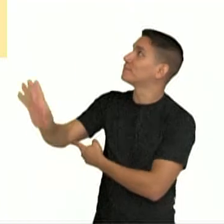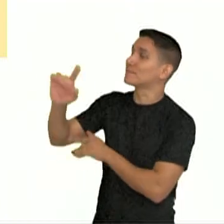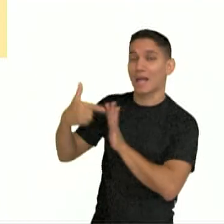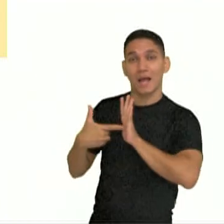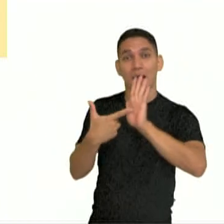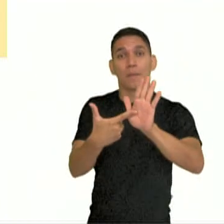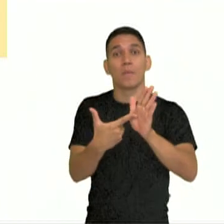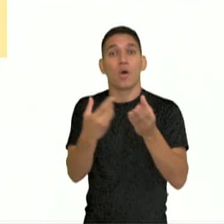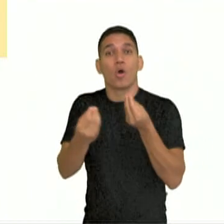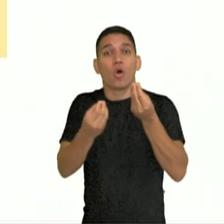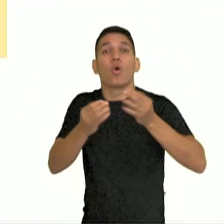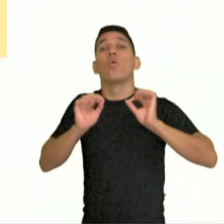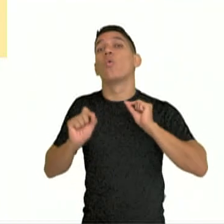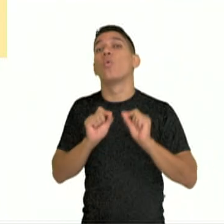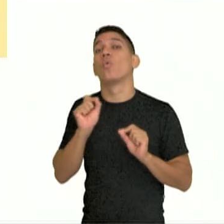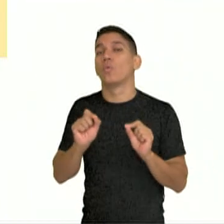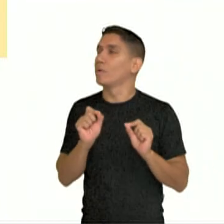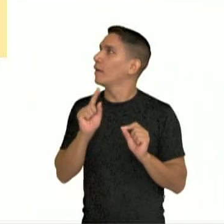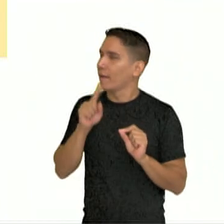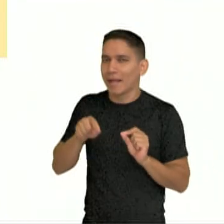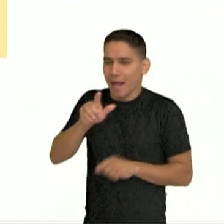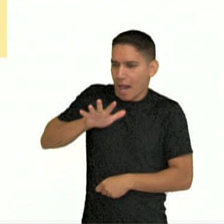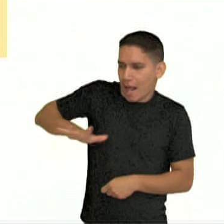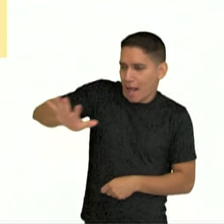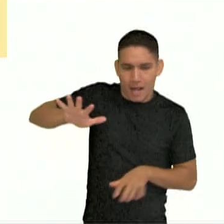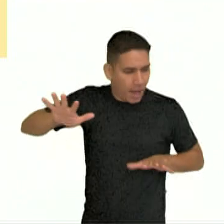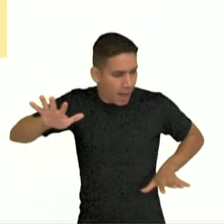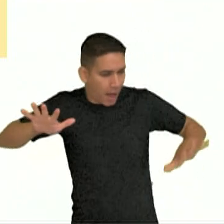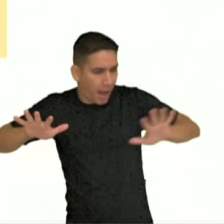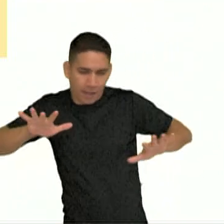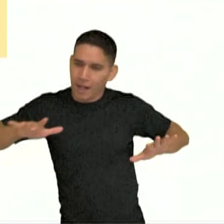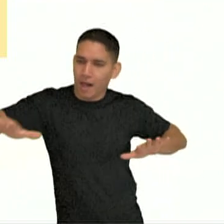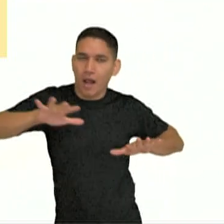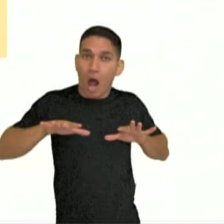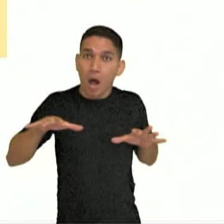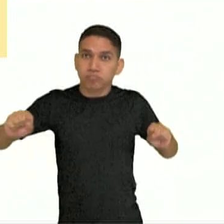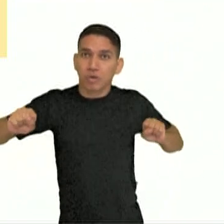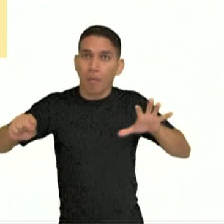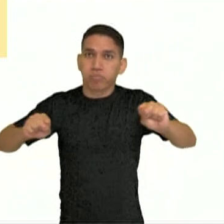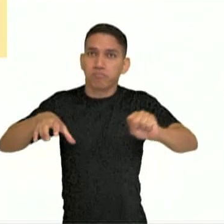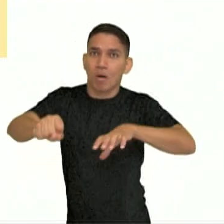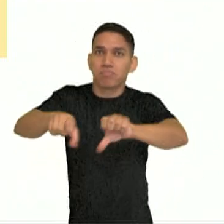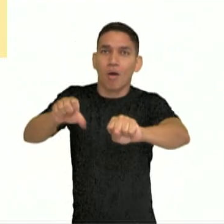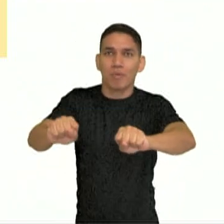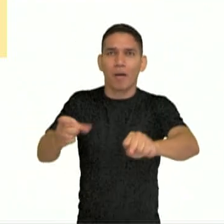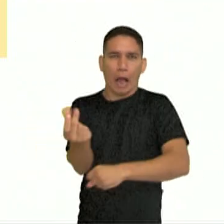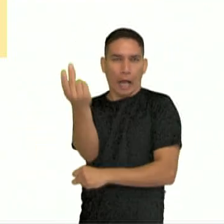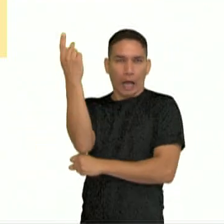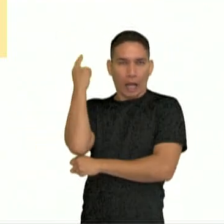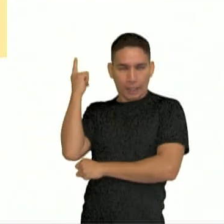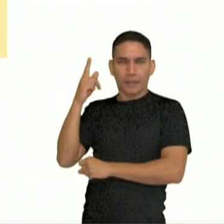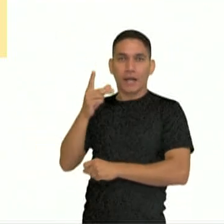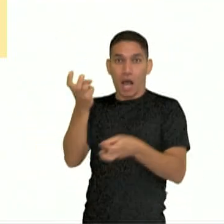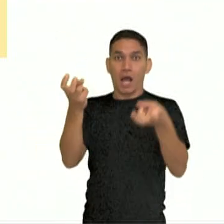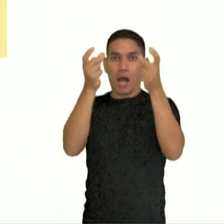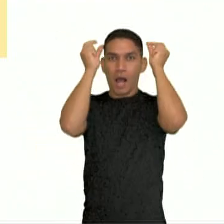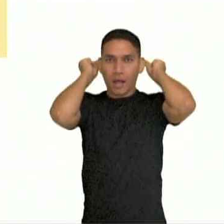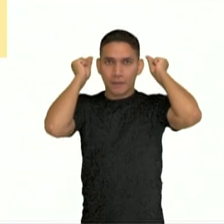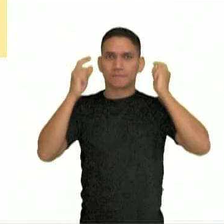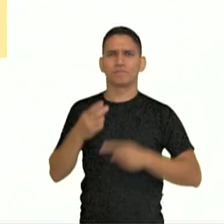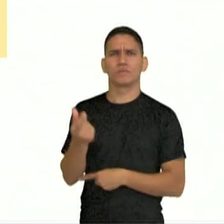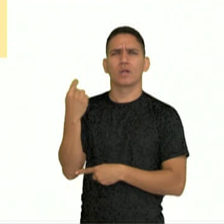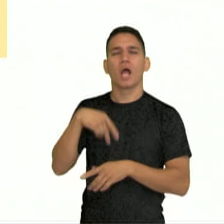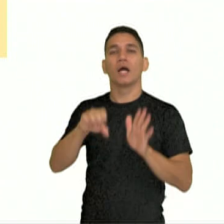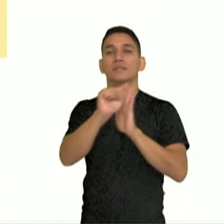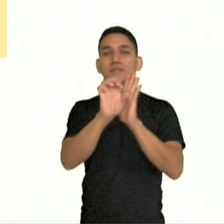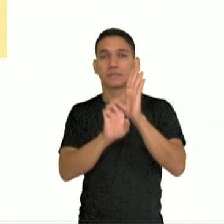mapa que mostra justamente os territórios que foram ocupados pelos gregos no período da antiguidade, aqui mais especificamente no